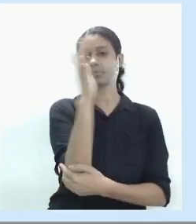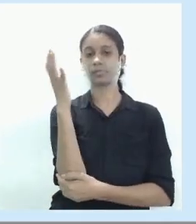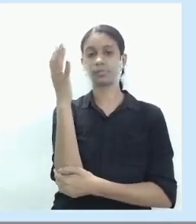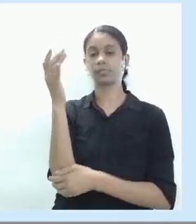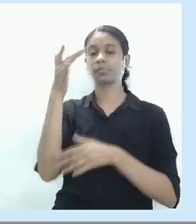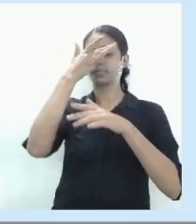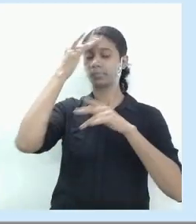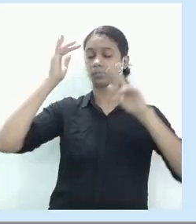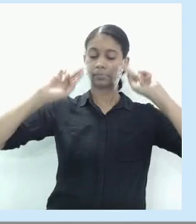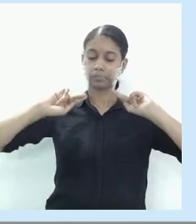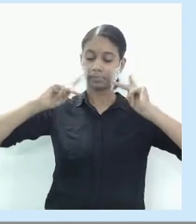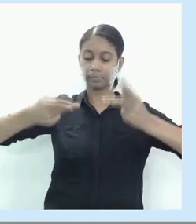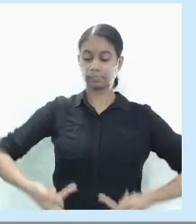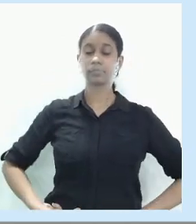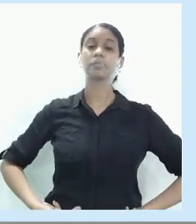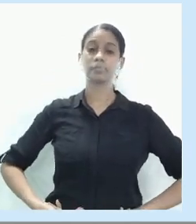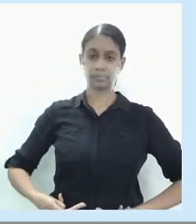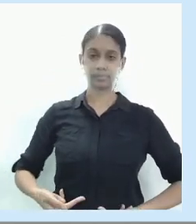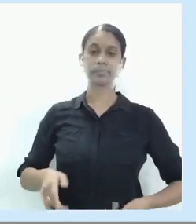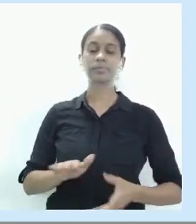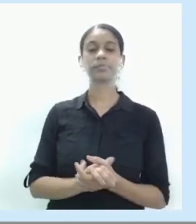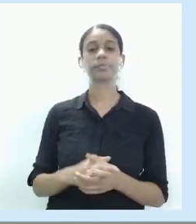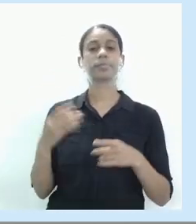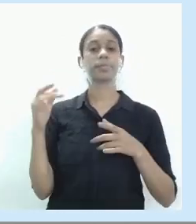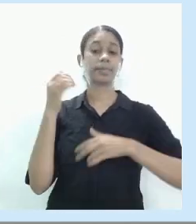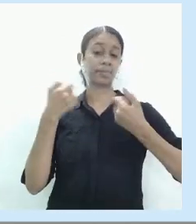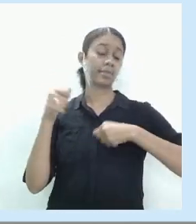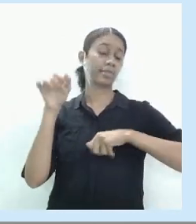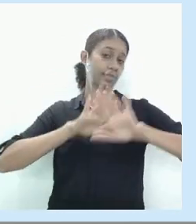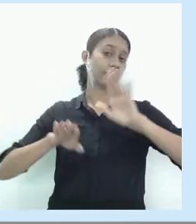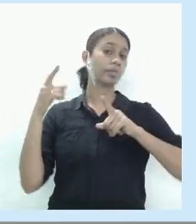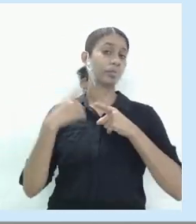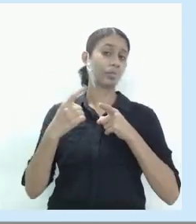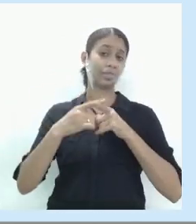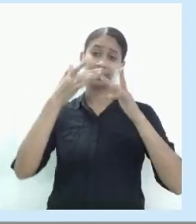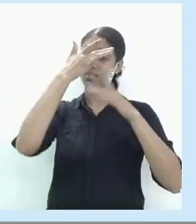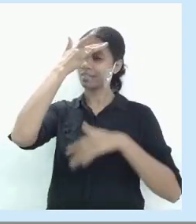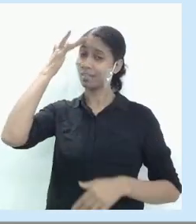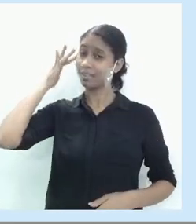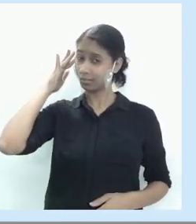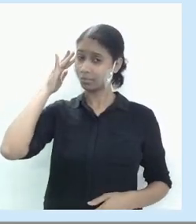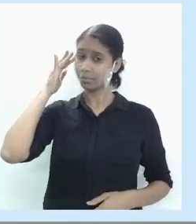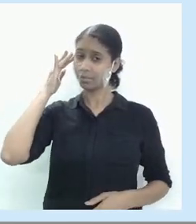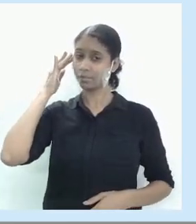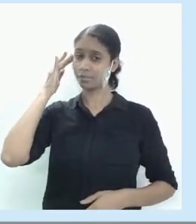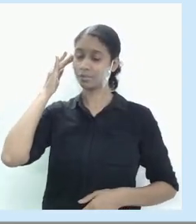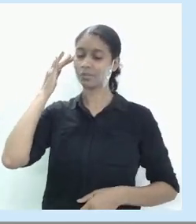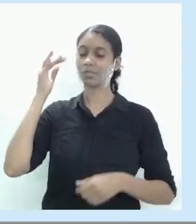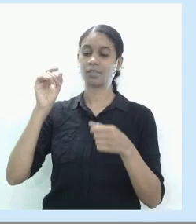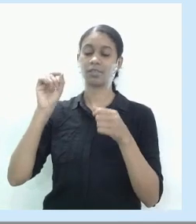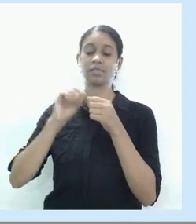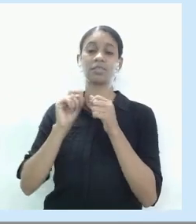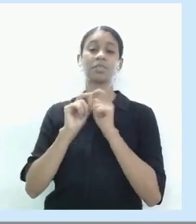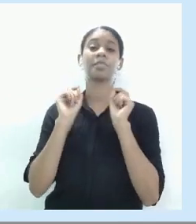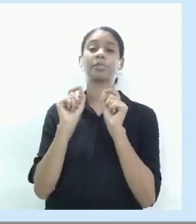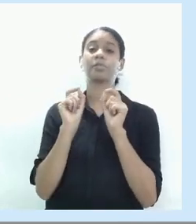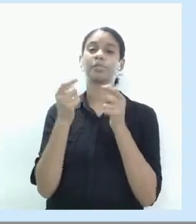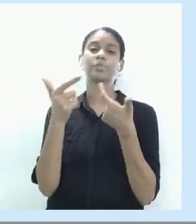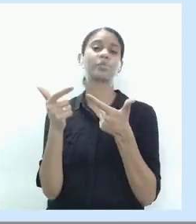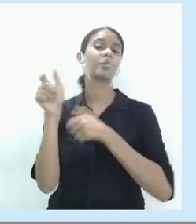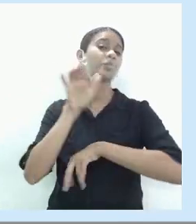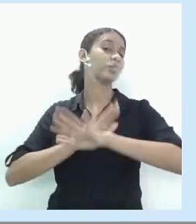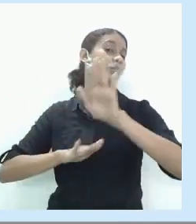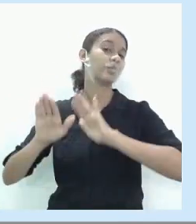cuidado porque o ser humano tem agredido a natureza e nós temos que ter hoje o